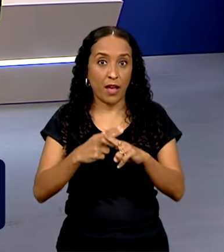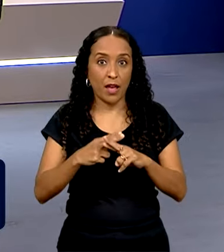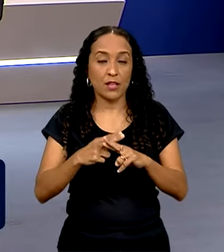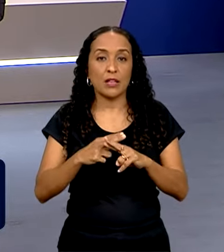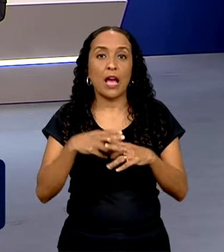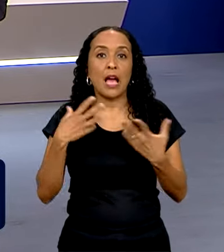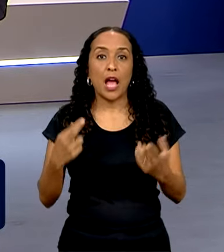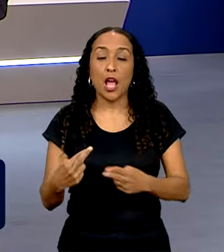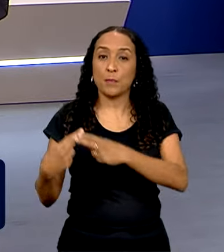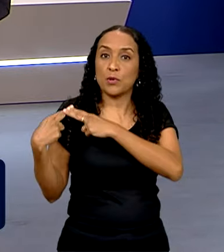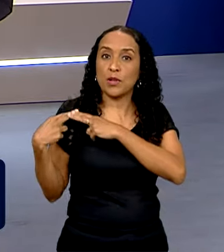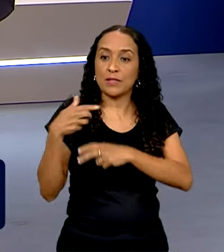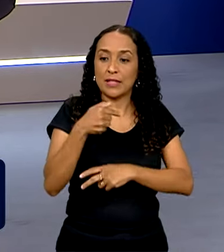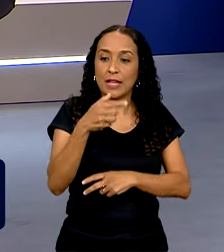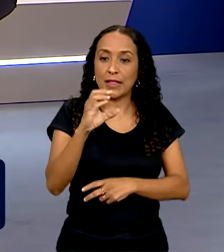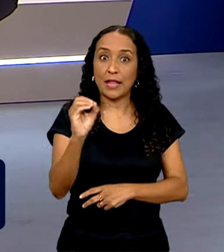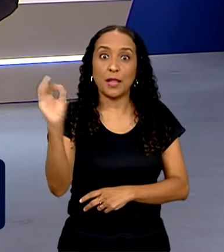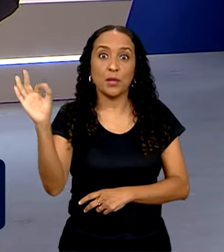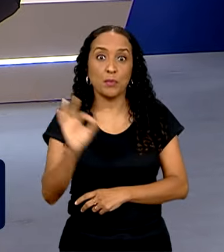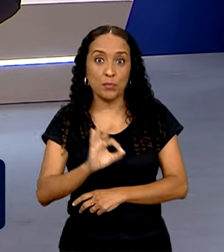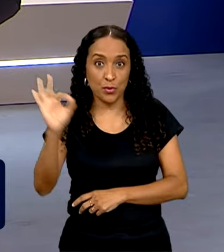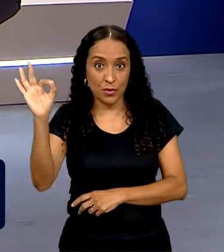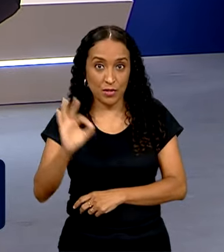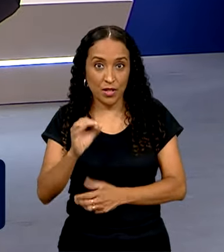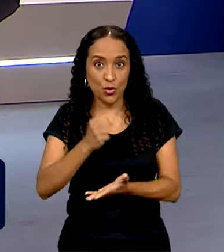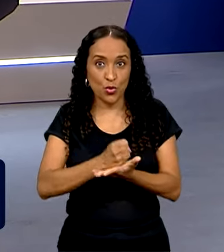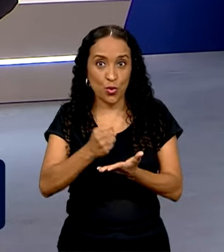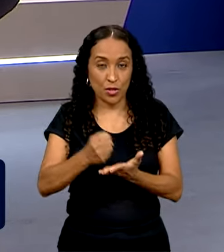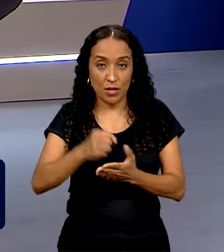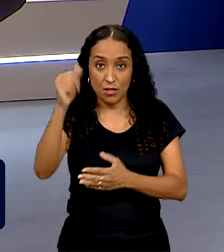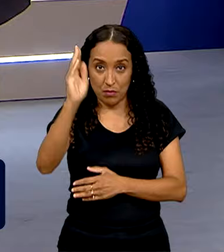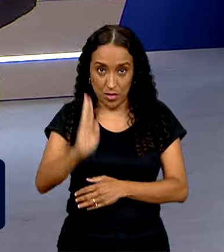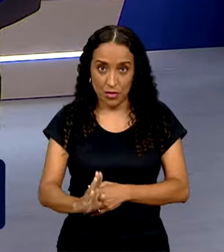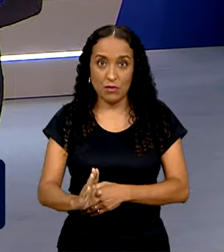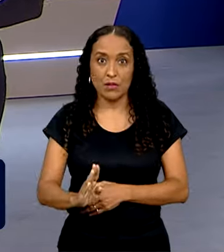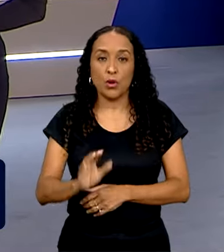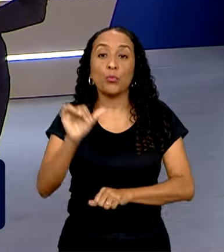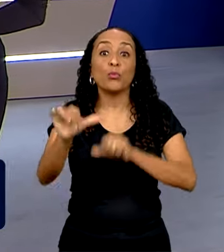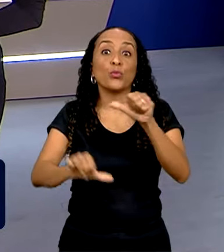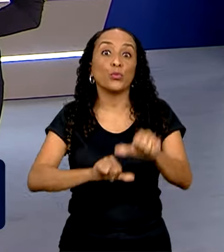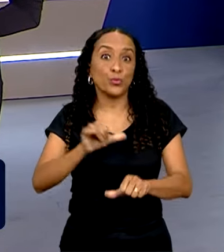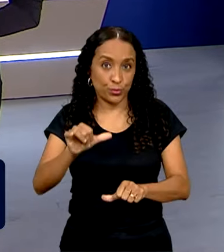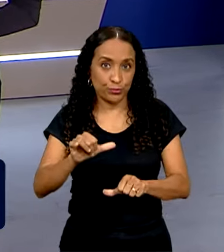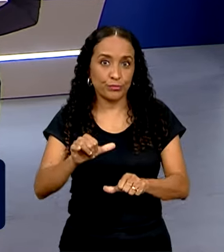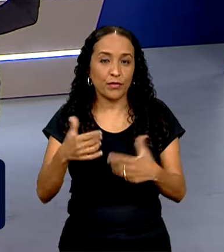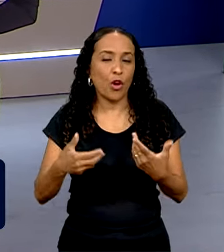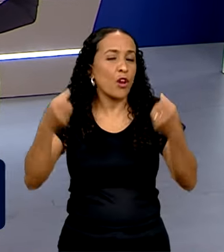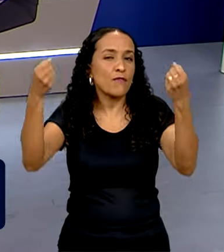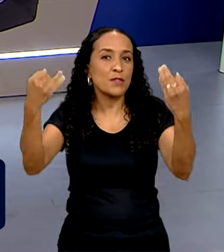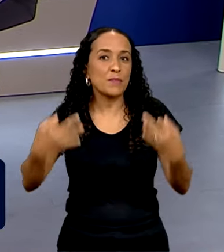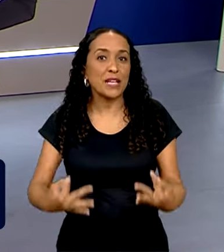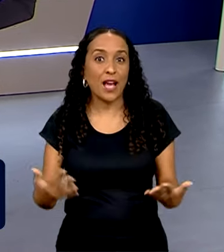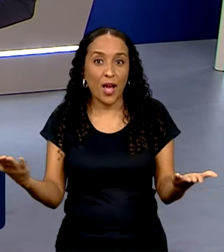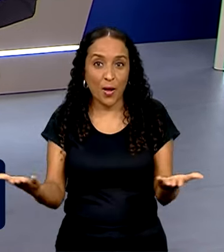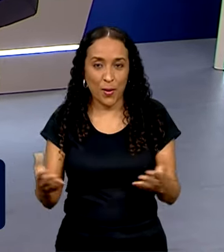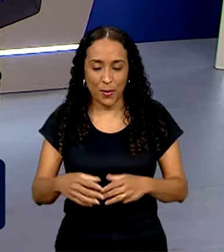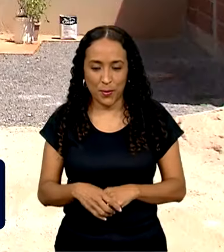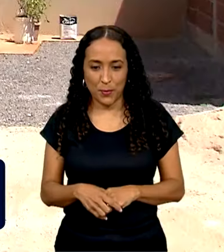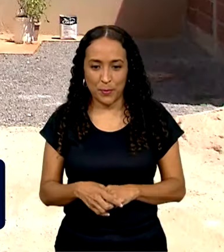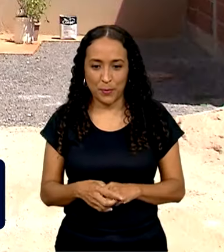Federal, responsável por 70% desses contratos no Brasil, mudaram. E a gente vai explicar agora.